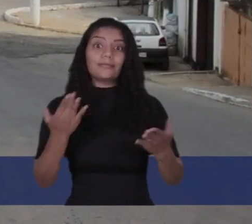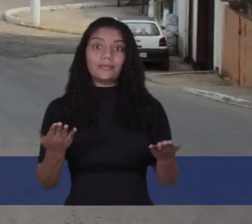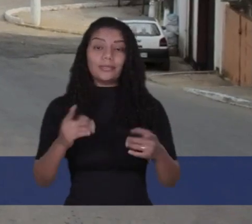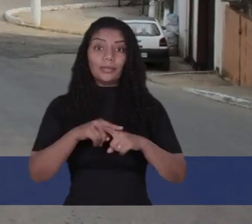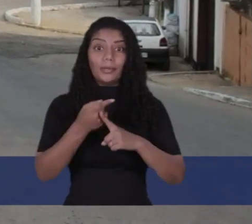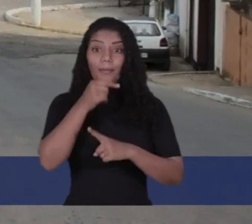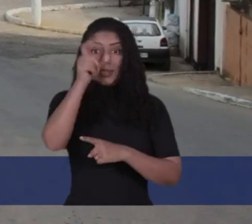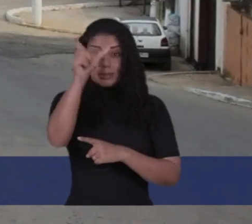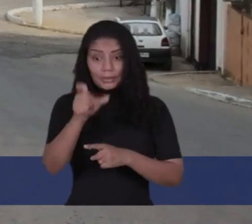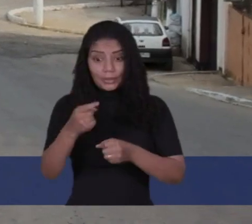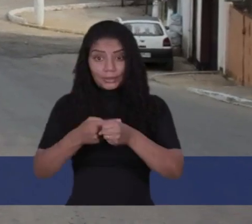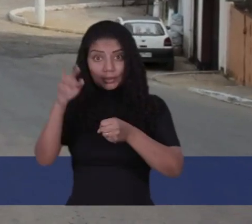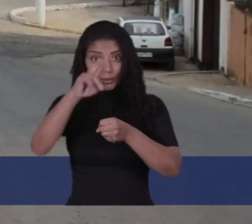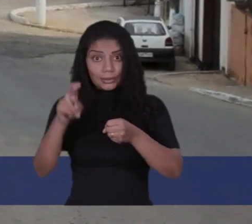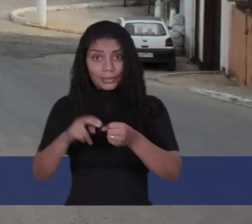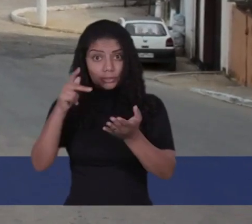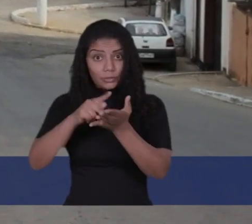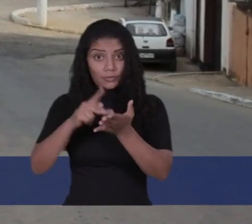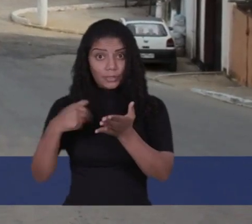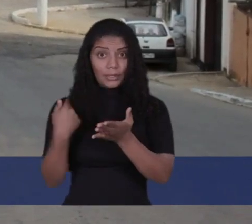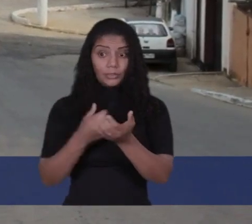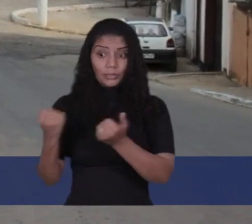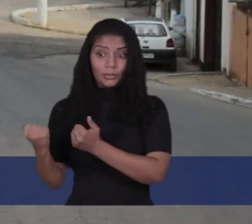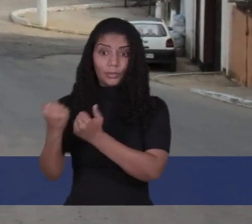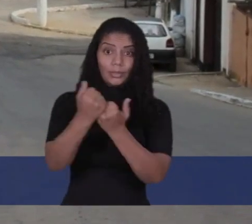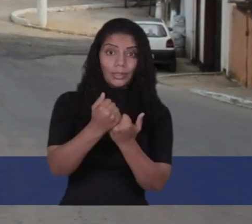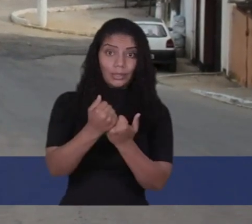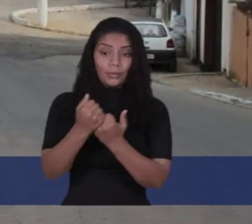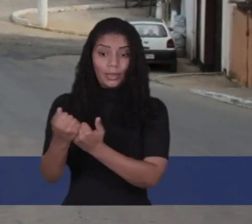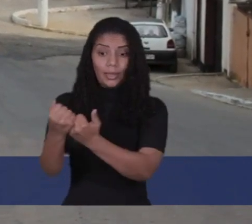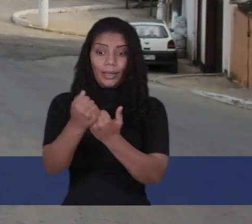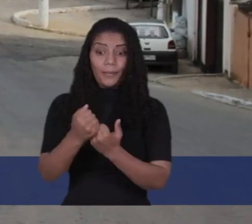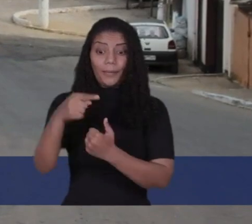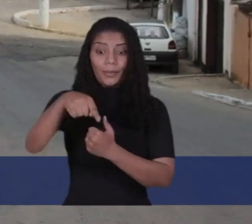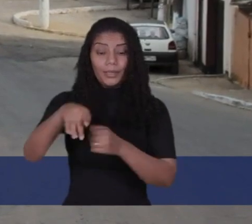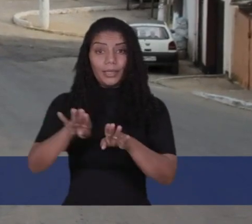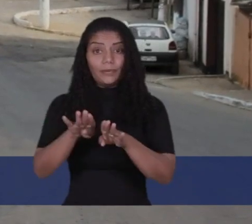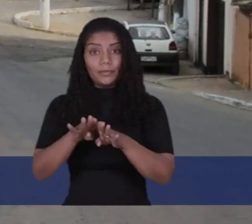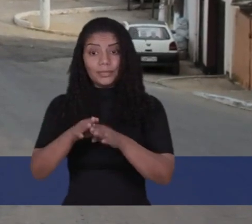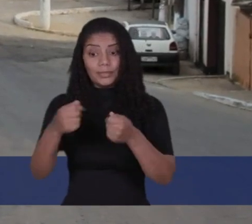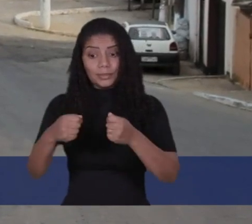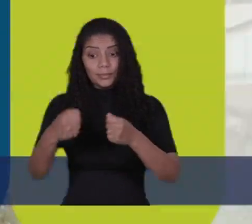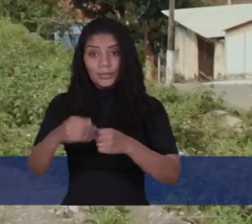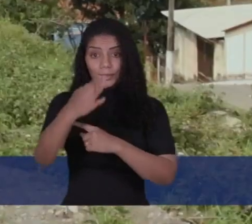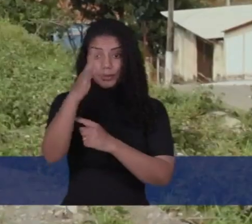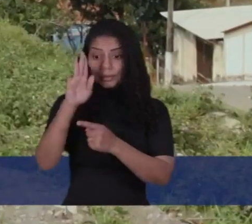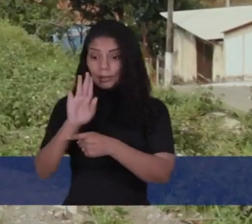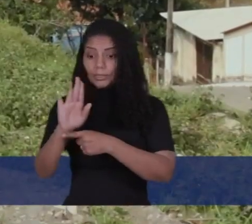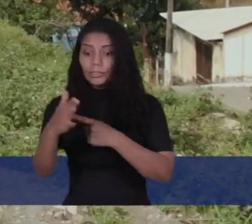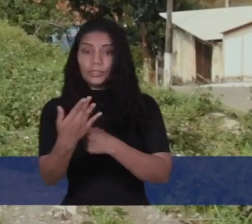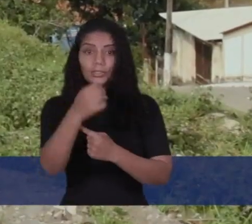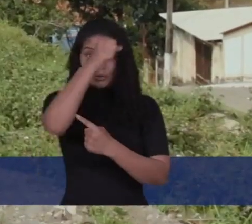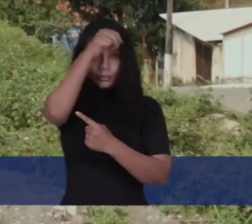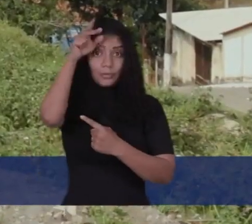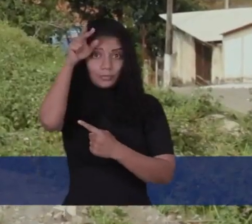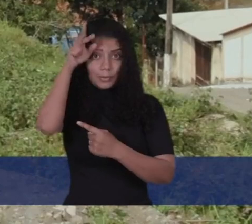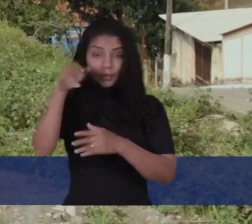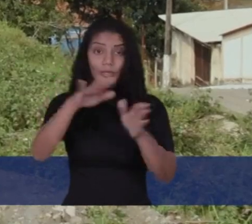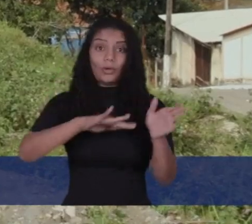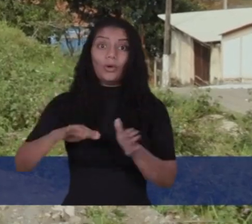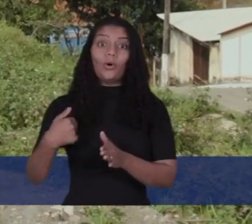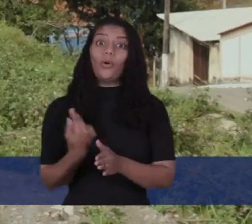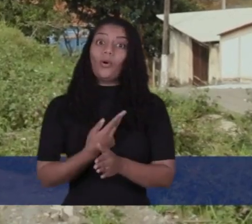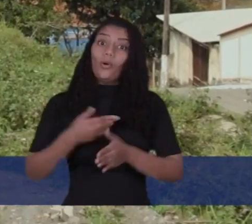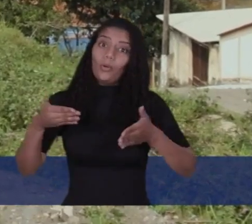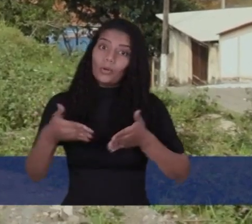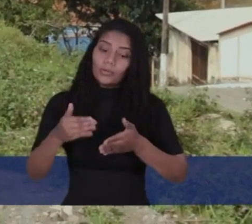Essa é a cidade real que eu quero governar nos próximos anos, principalmente para quem mais precisa da Prefeitura. Hoje, vamos continuar falando